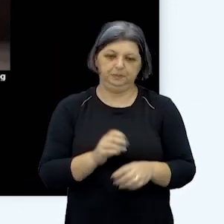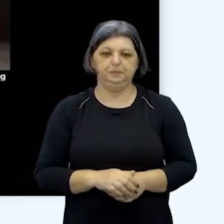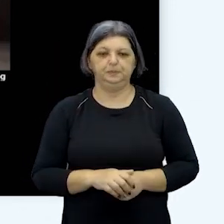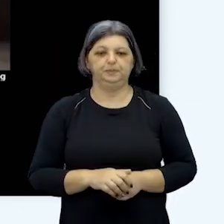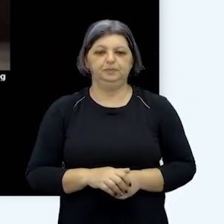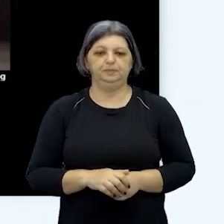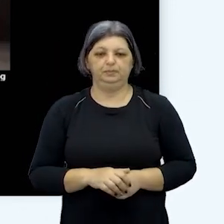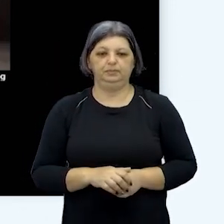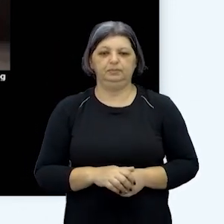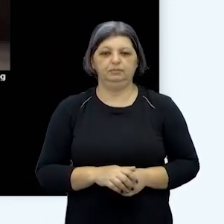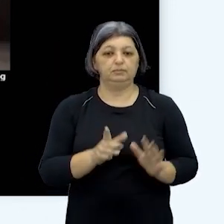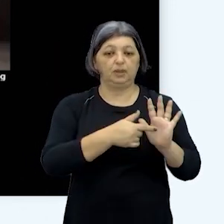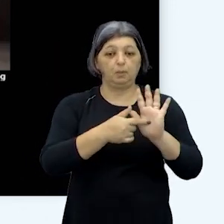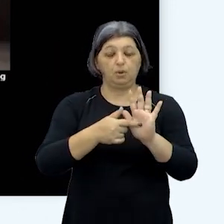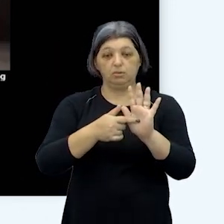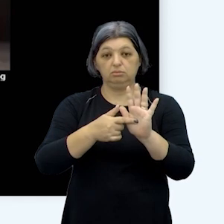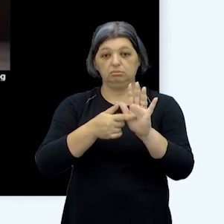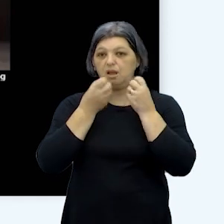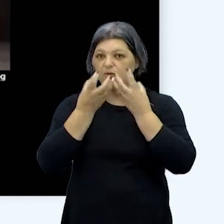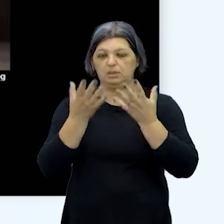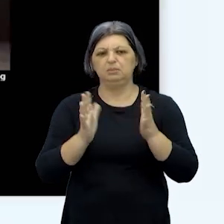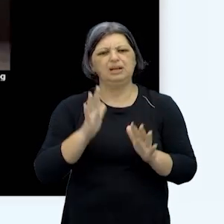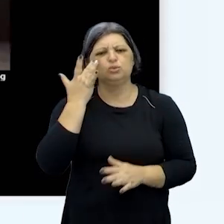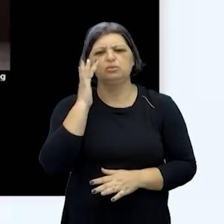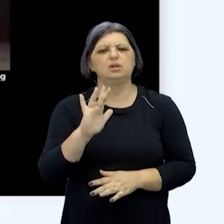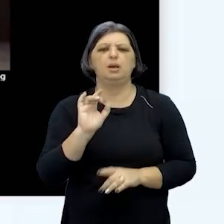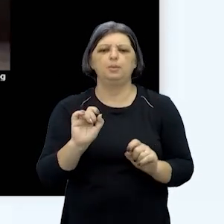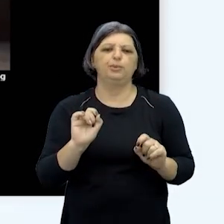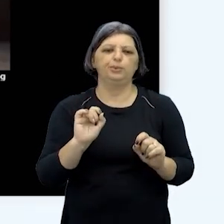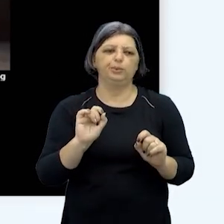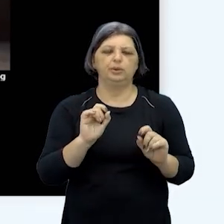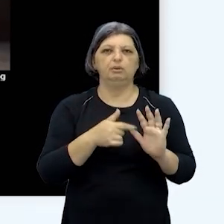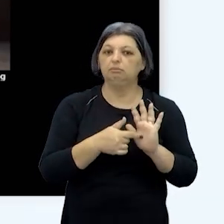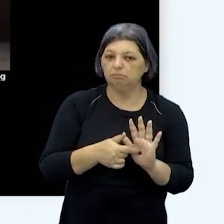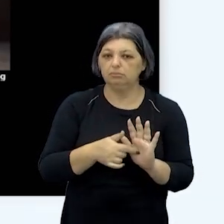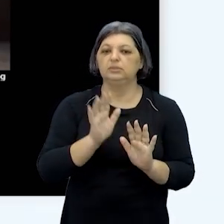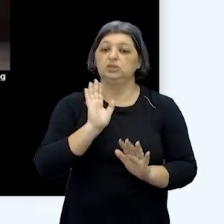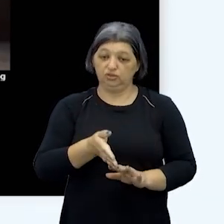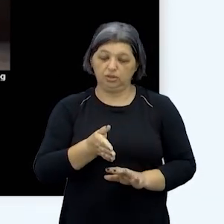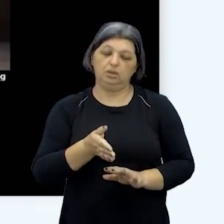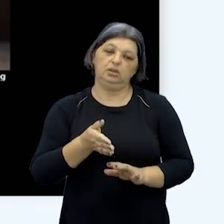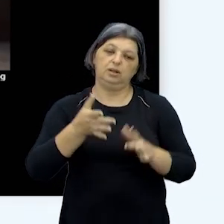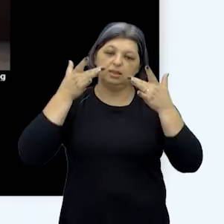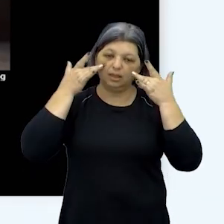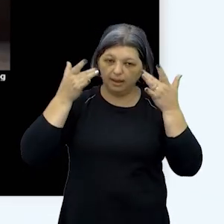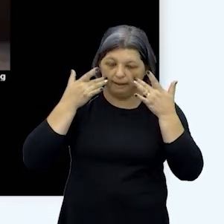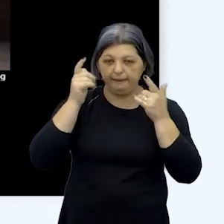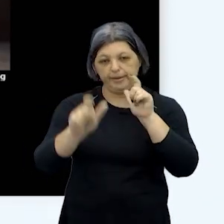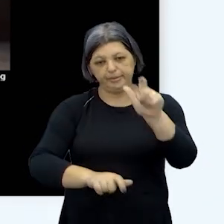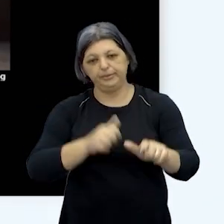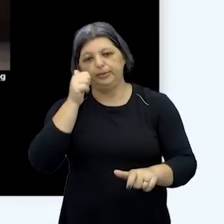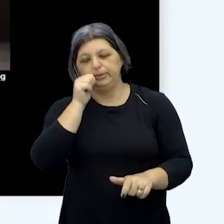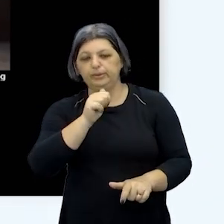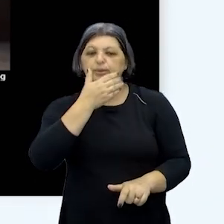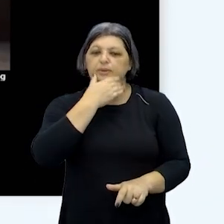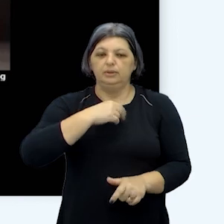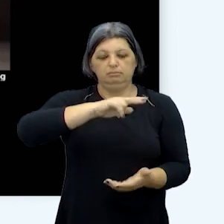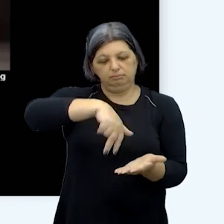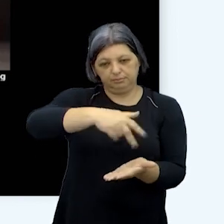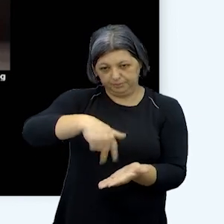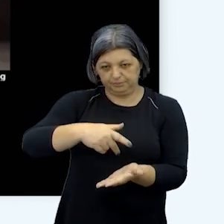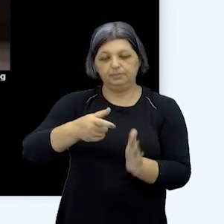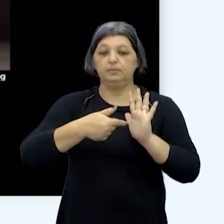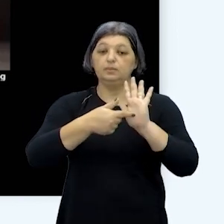gente transmite a informação sem saber exatamente o que está transmitindo já um ator ou matriz um dançarino uma dançarina